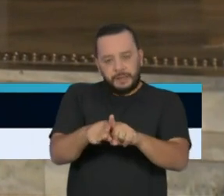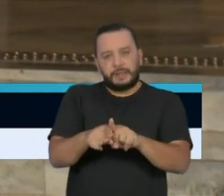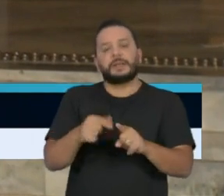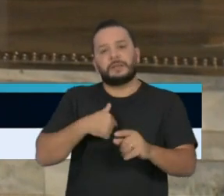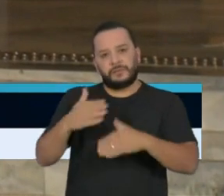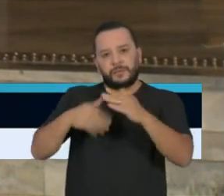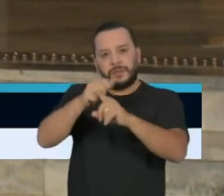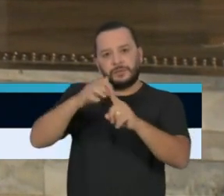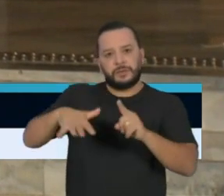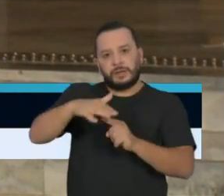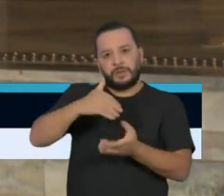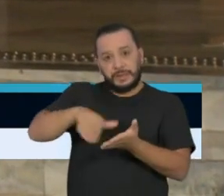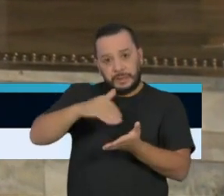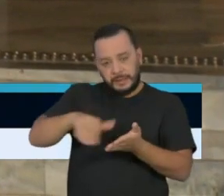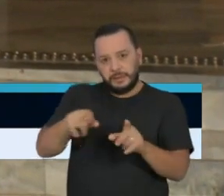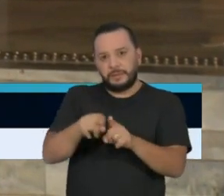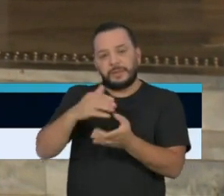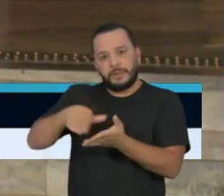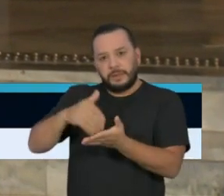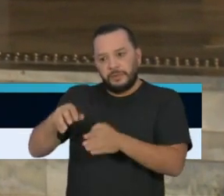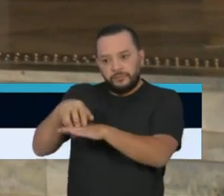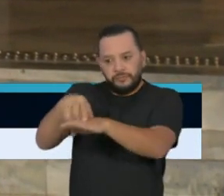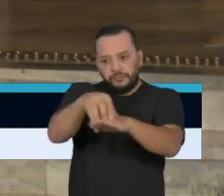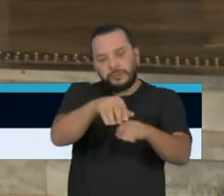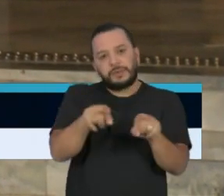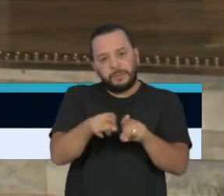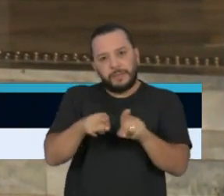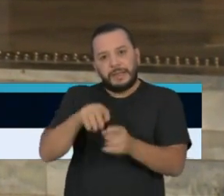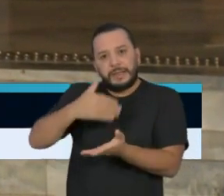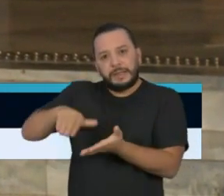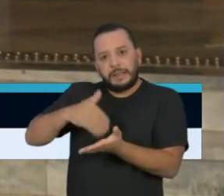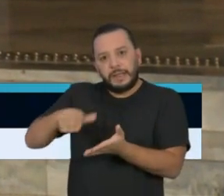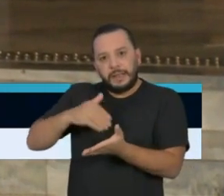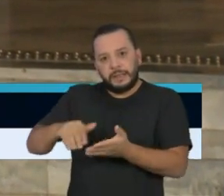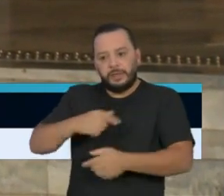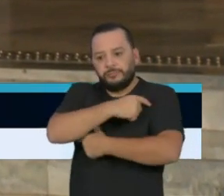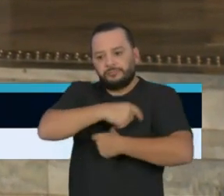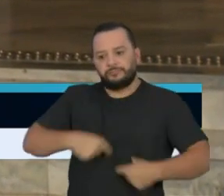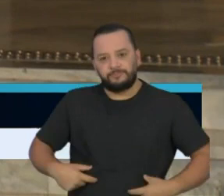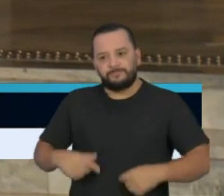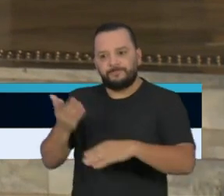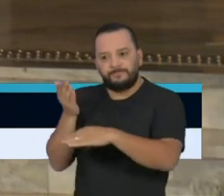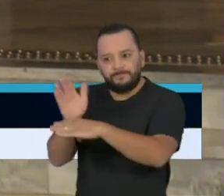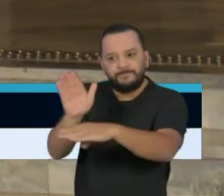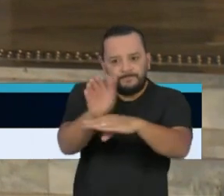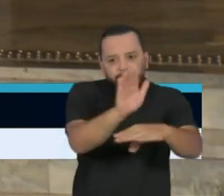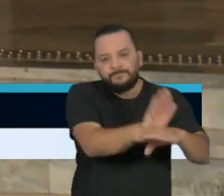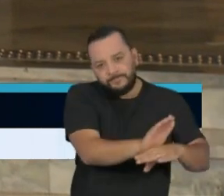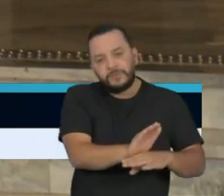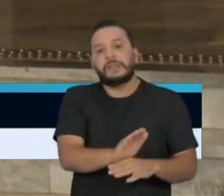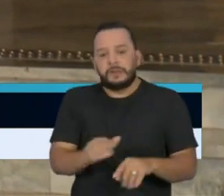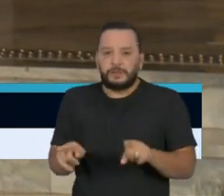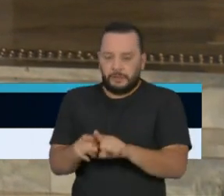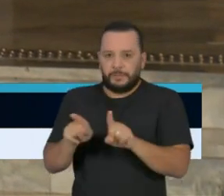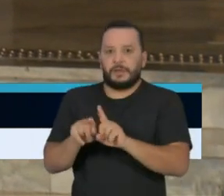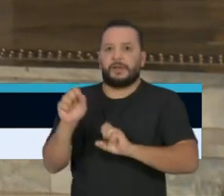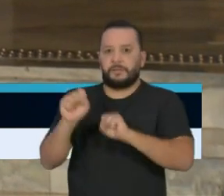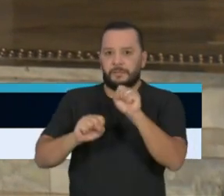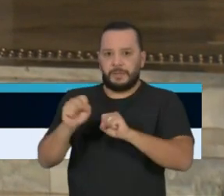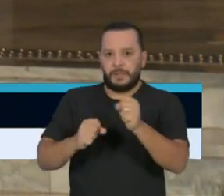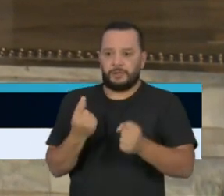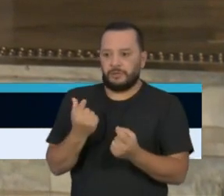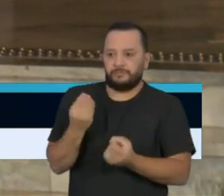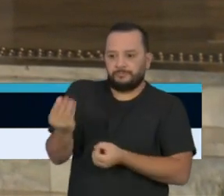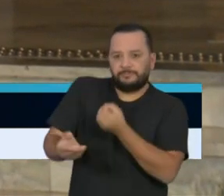a Secretaria de Transporte e Logística, a Secretaria de Defesa Civil, e com doações de empresas, inclusive, para a entrega desses produtos.